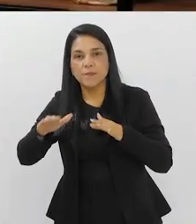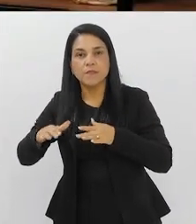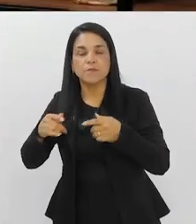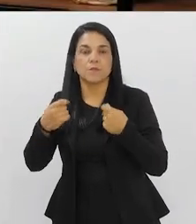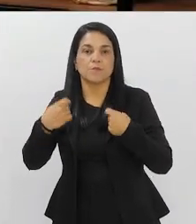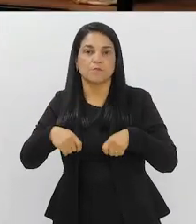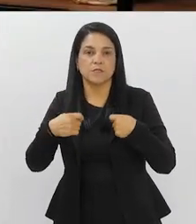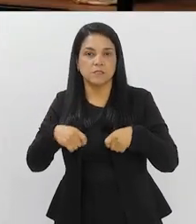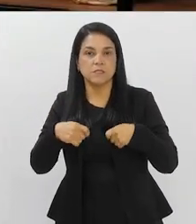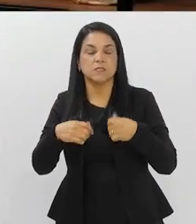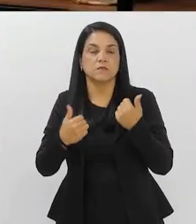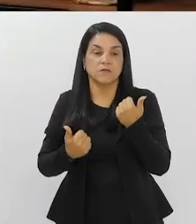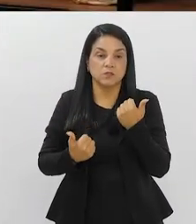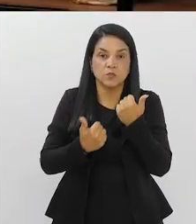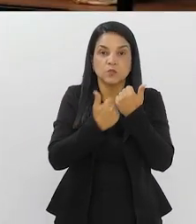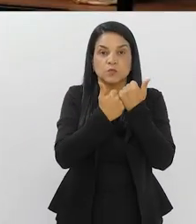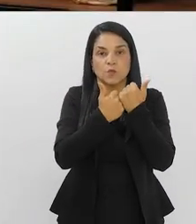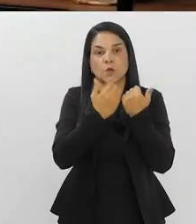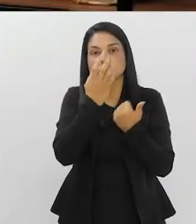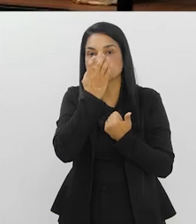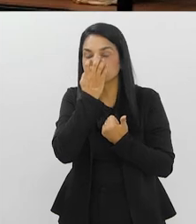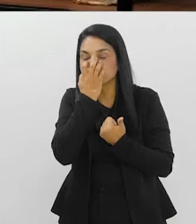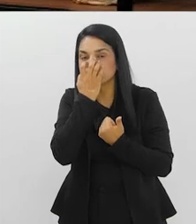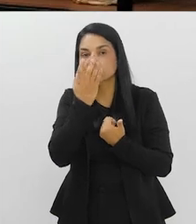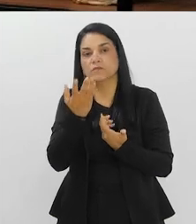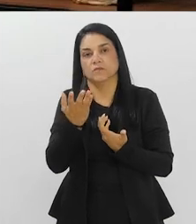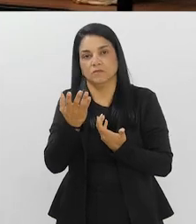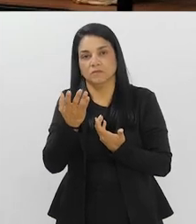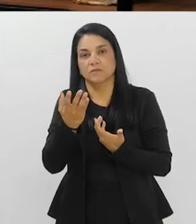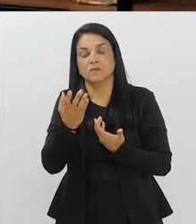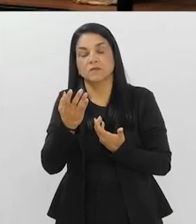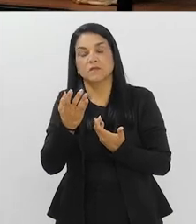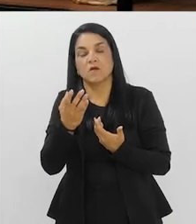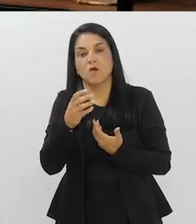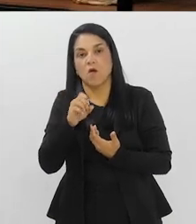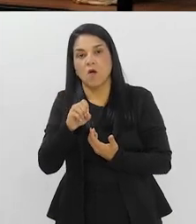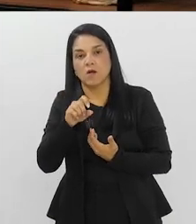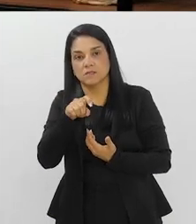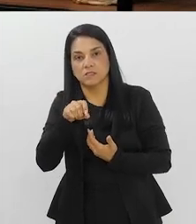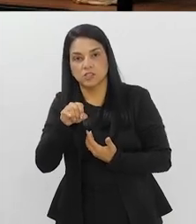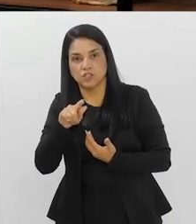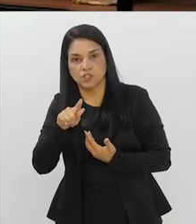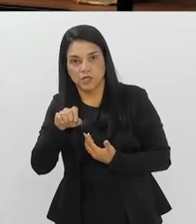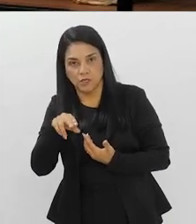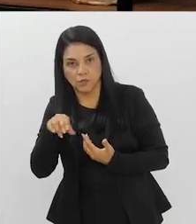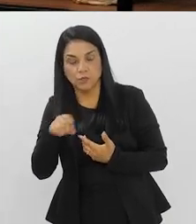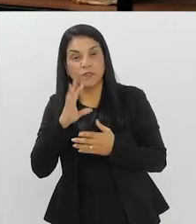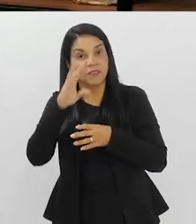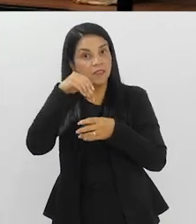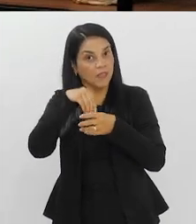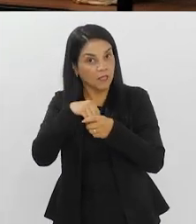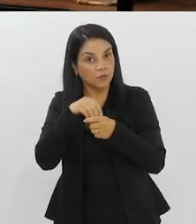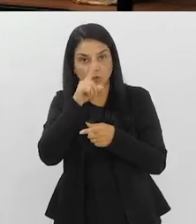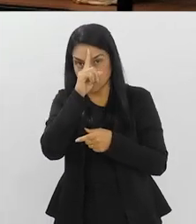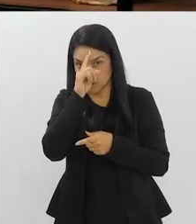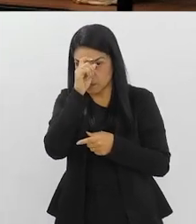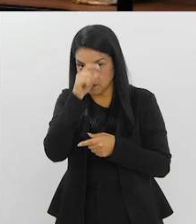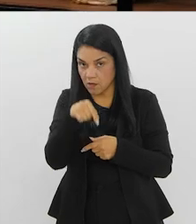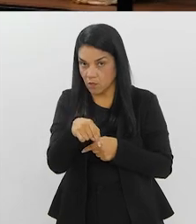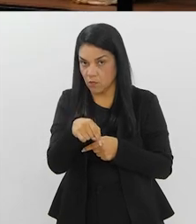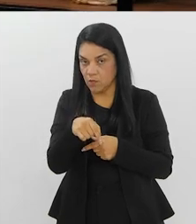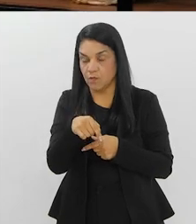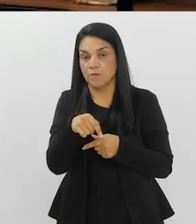dependendo da necessidade, o suporte ventilatório, oxigênio, né? Isso geralmente dentro de um ambiente hospitalar,